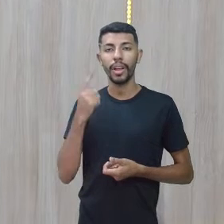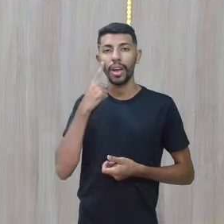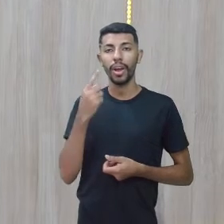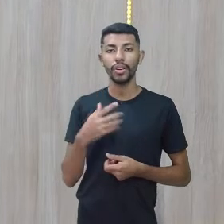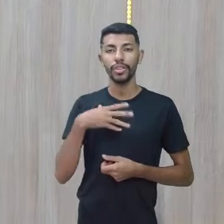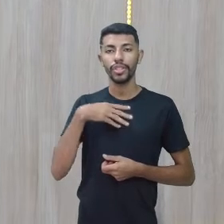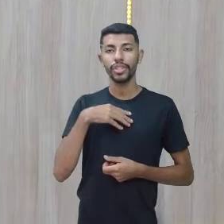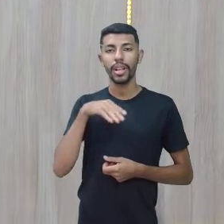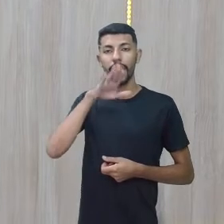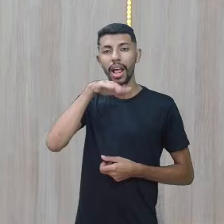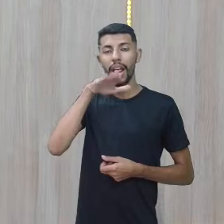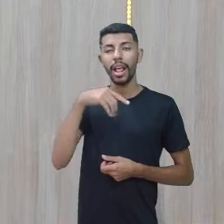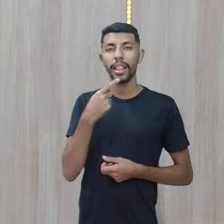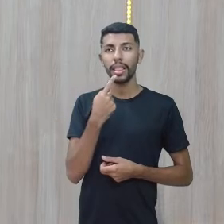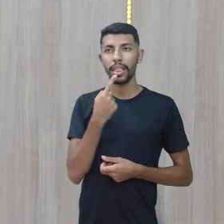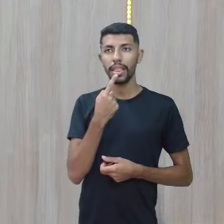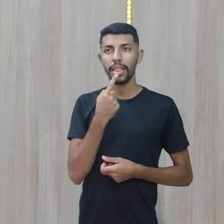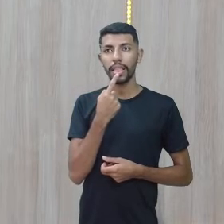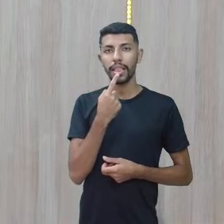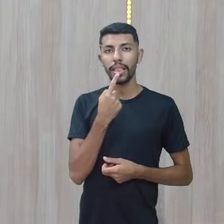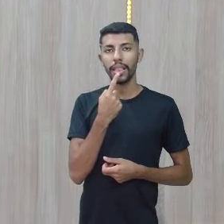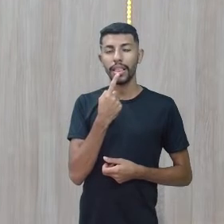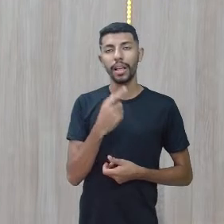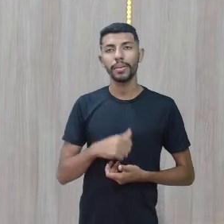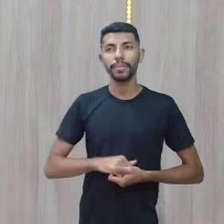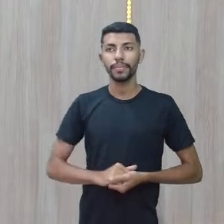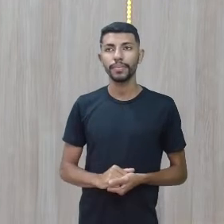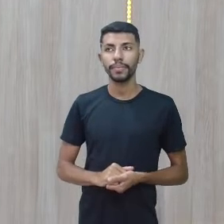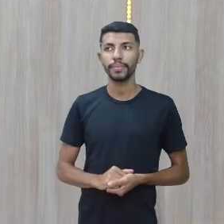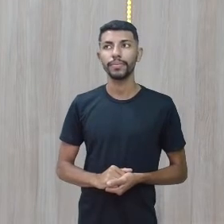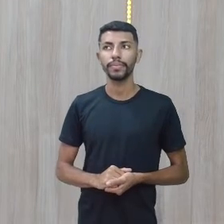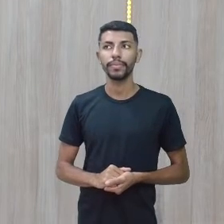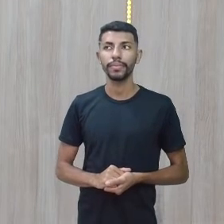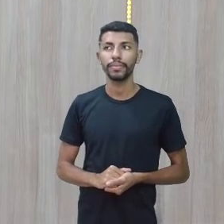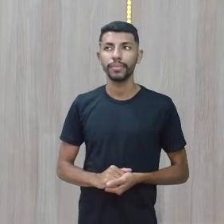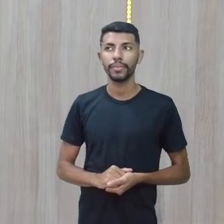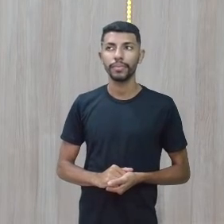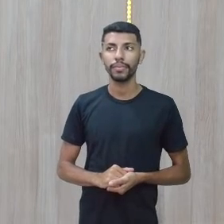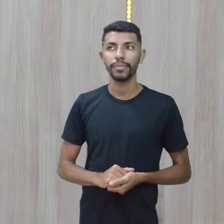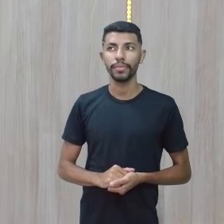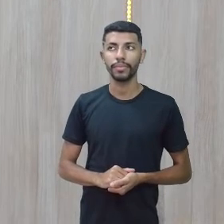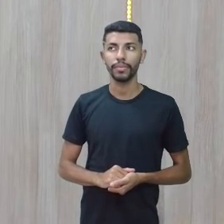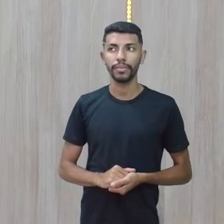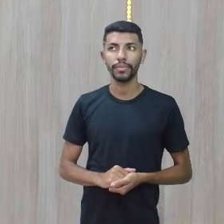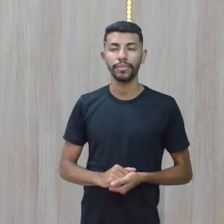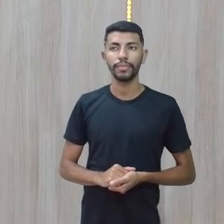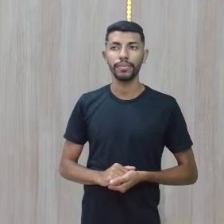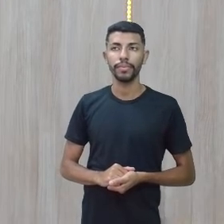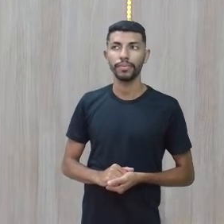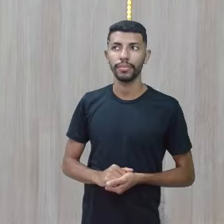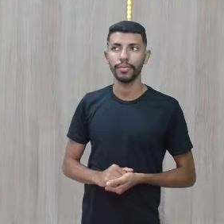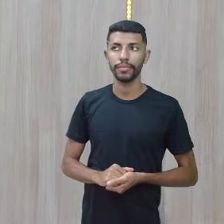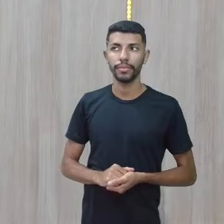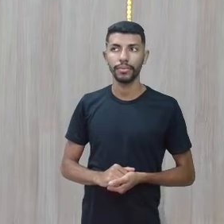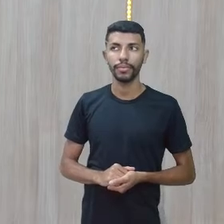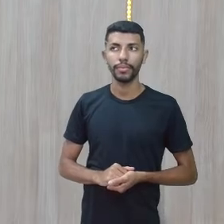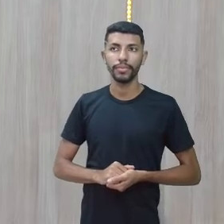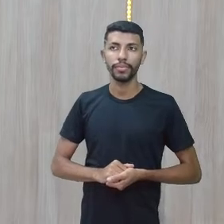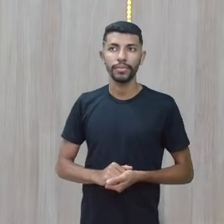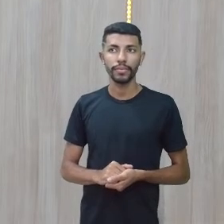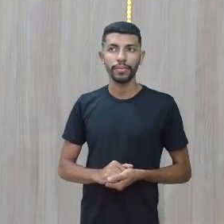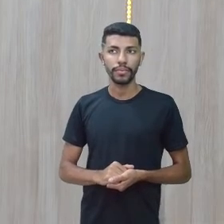sal. Fala fátia, Hernão, pelo amor de Jesus, que assim eu morri. Father. Z. Father.